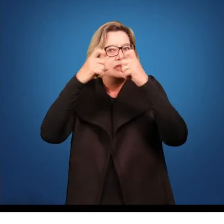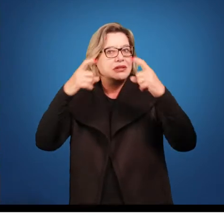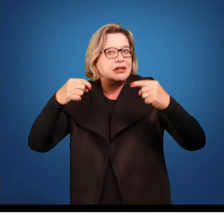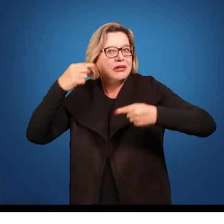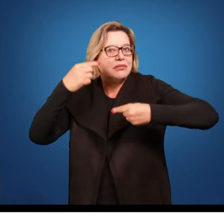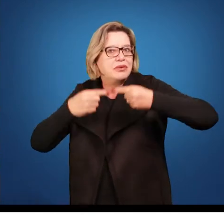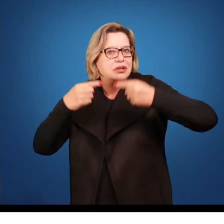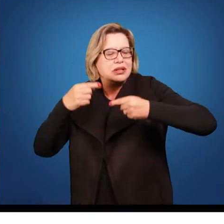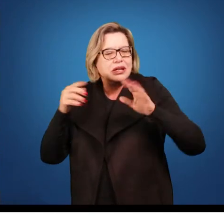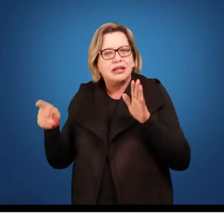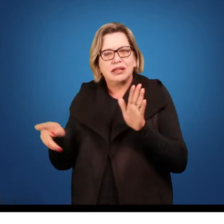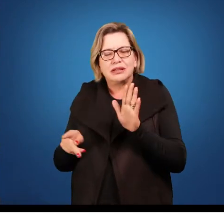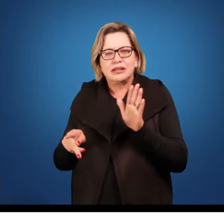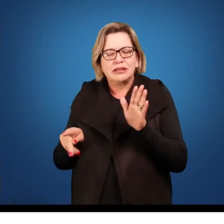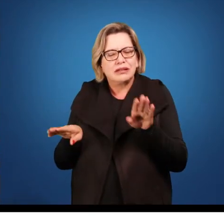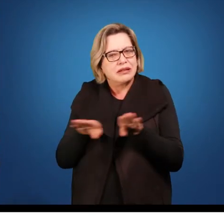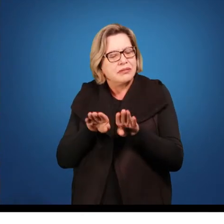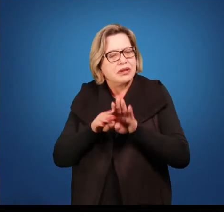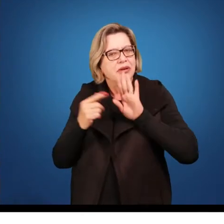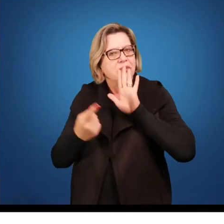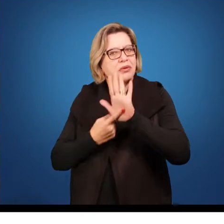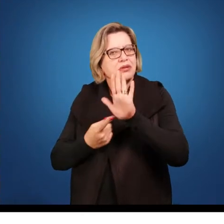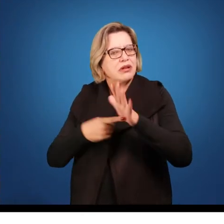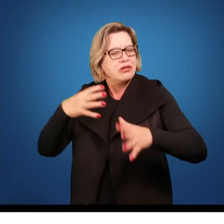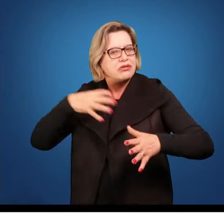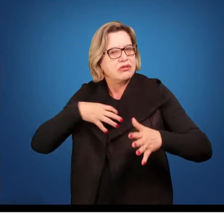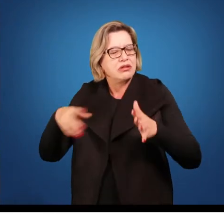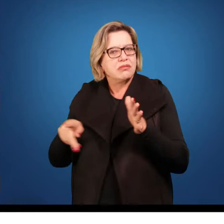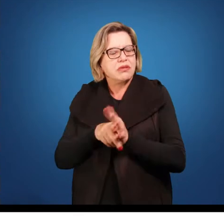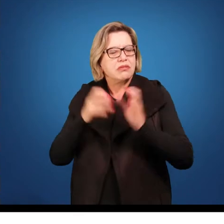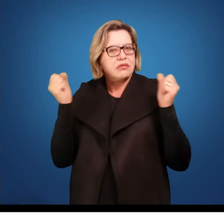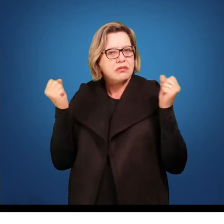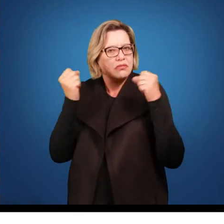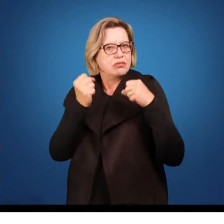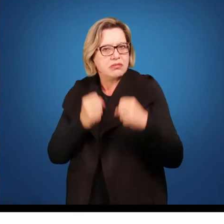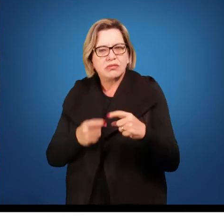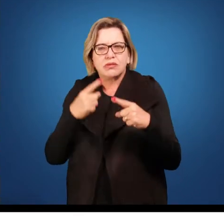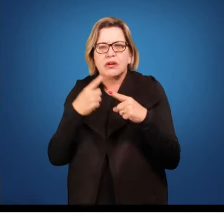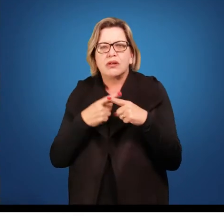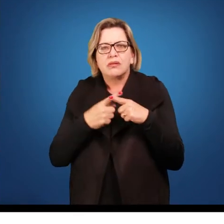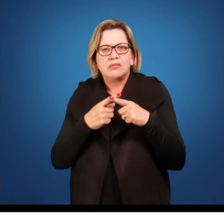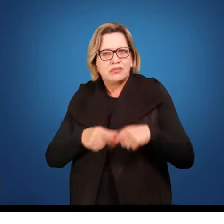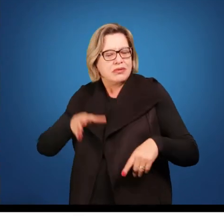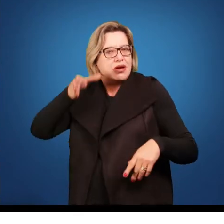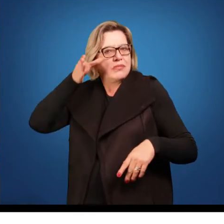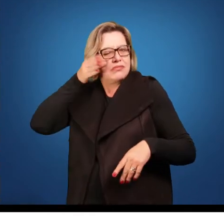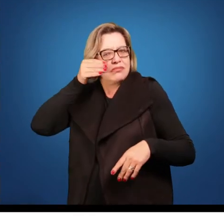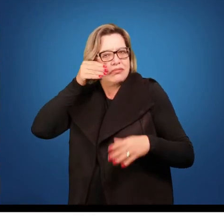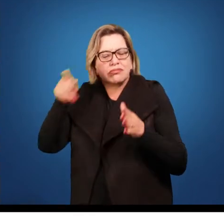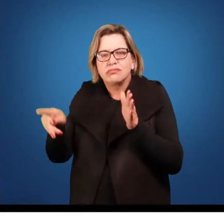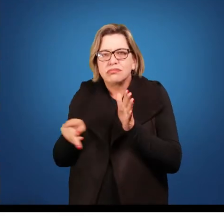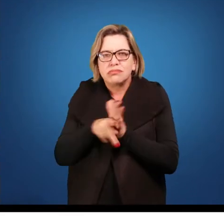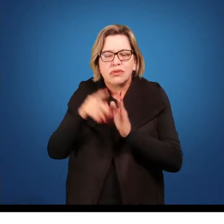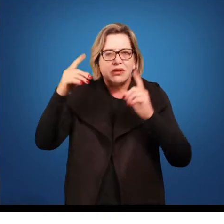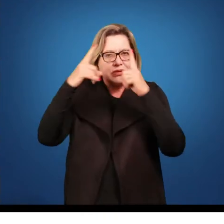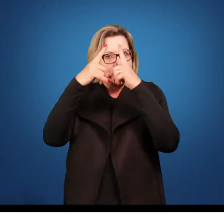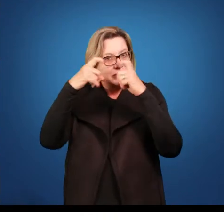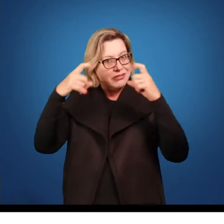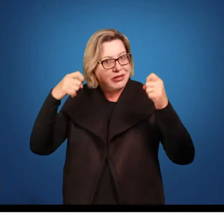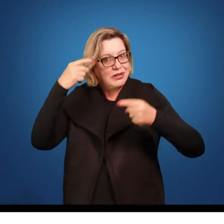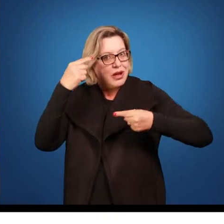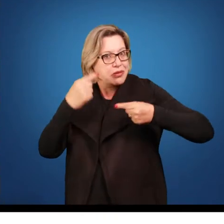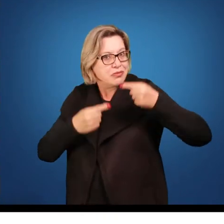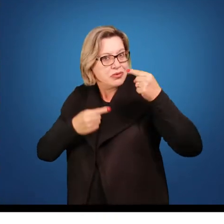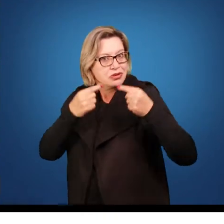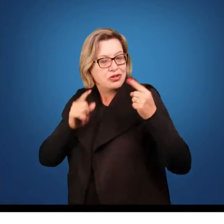tipologias de poder. Afinal de contas, o real interesse da ciência política enquanto ciência, enquanto